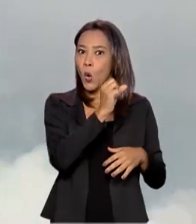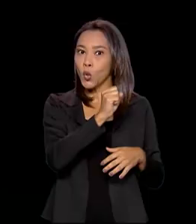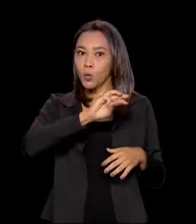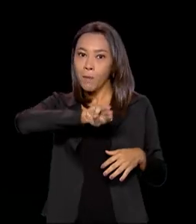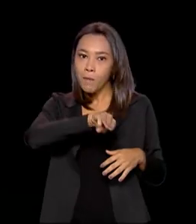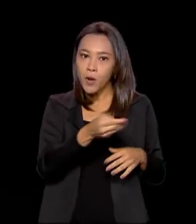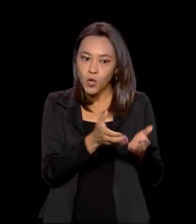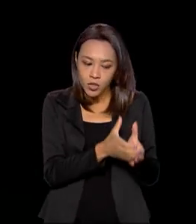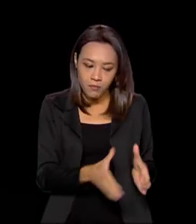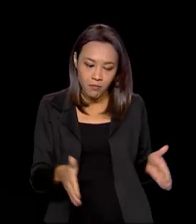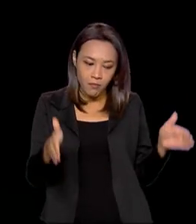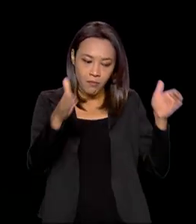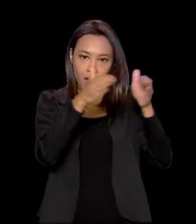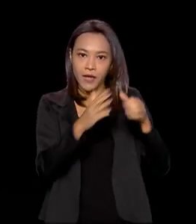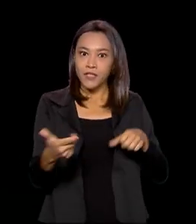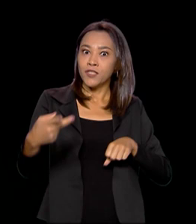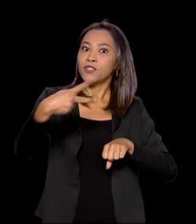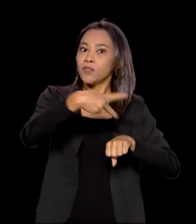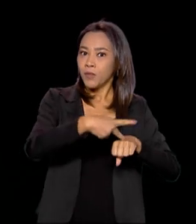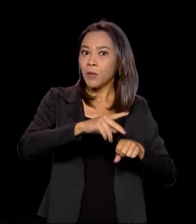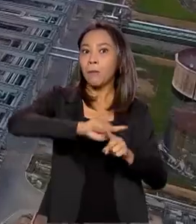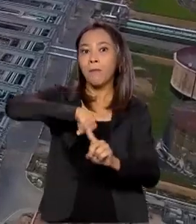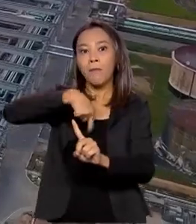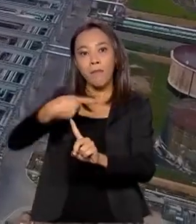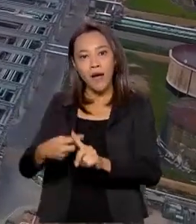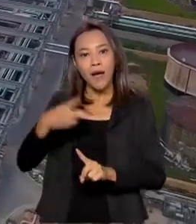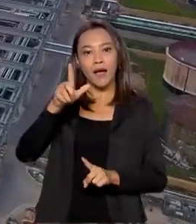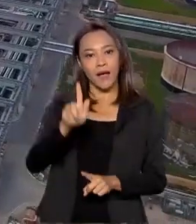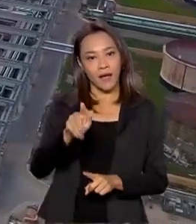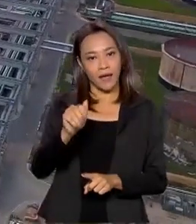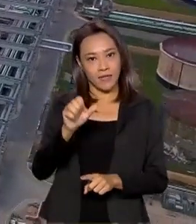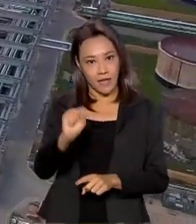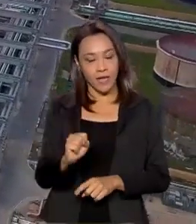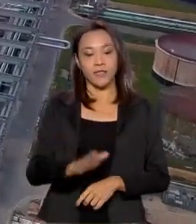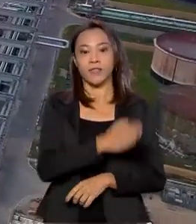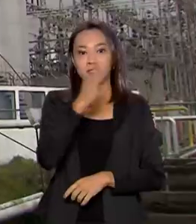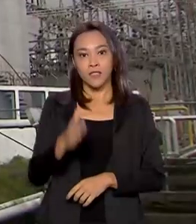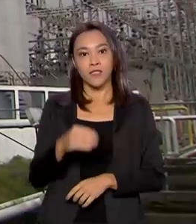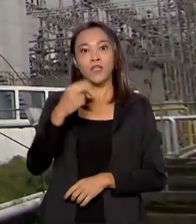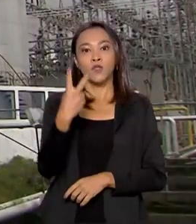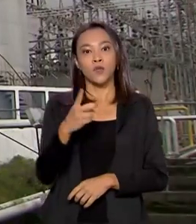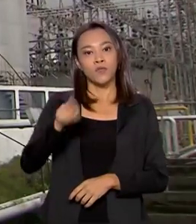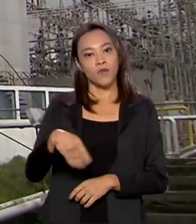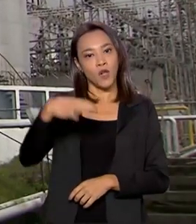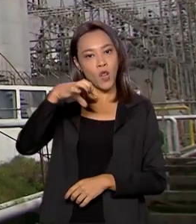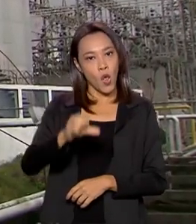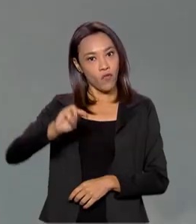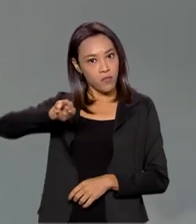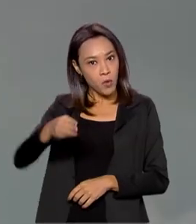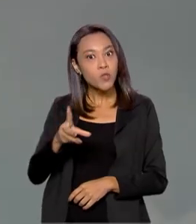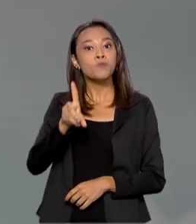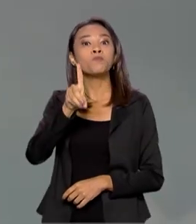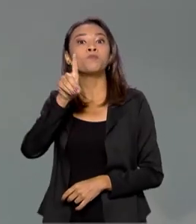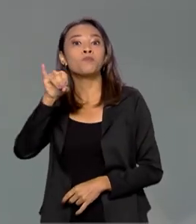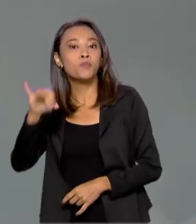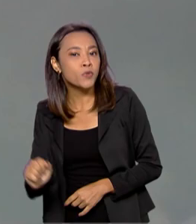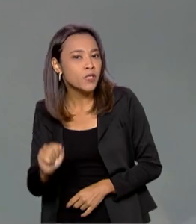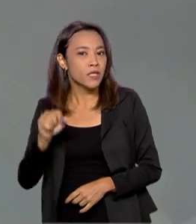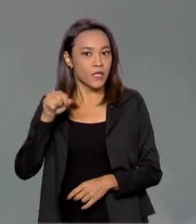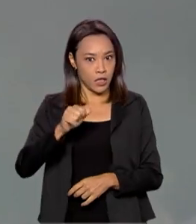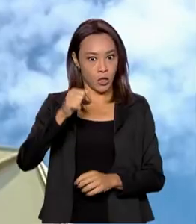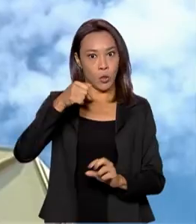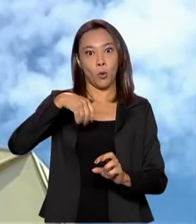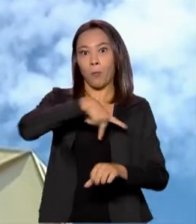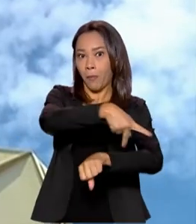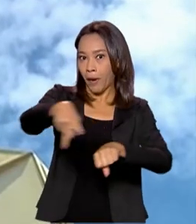óleo equivalente a petróleo mais gás natural, sendo 2,9 milhões de barris de petróleo por dia, o que coloca o